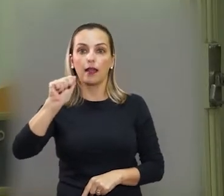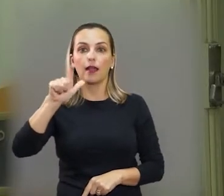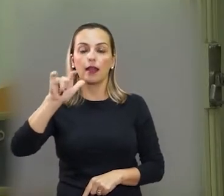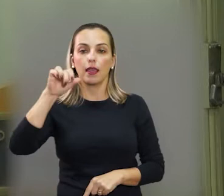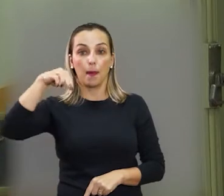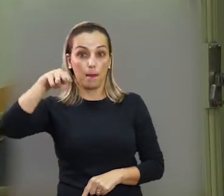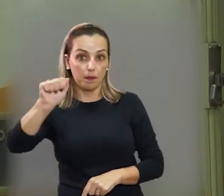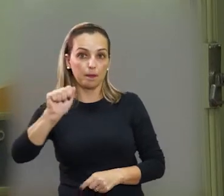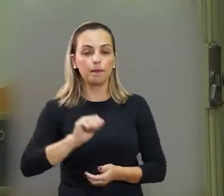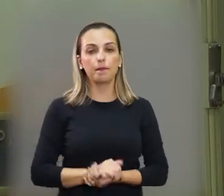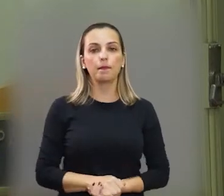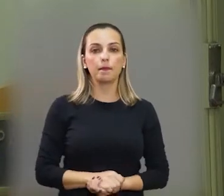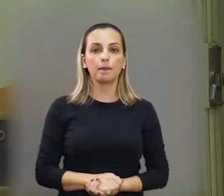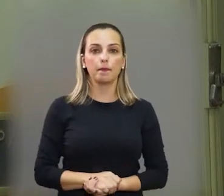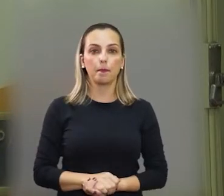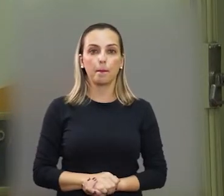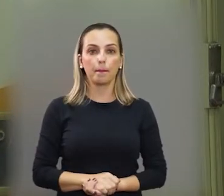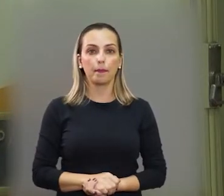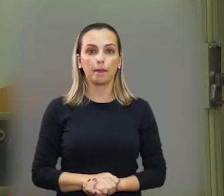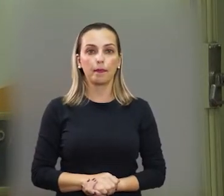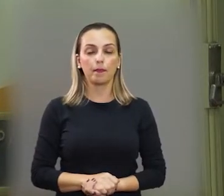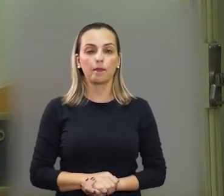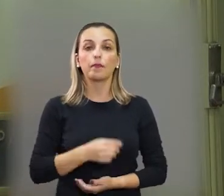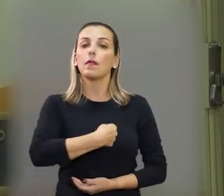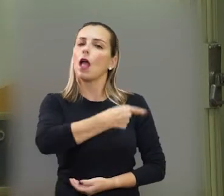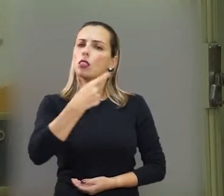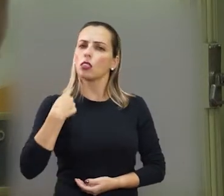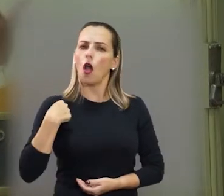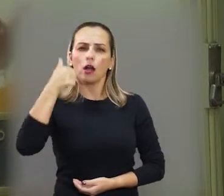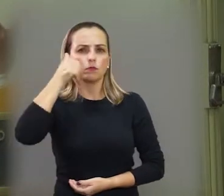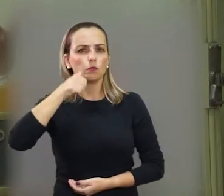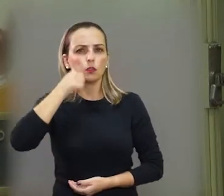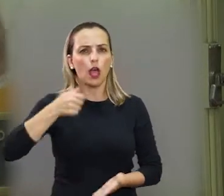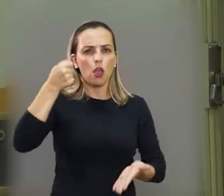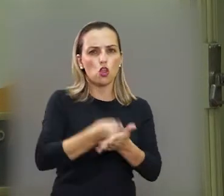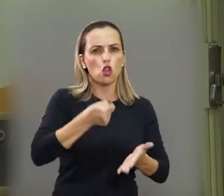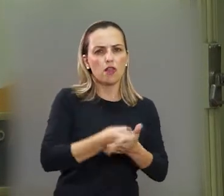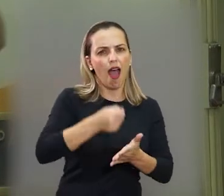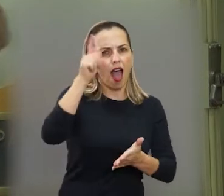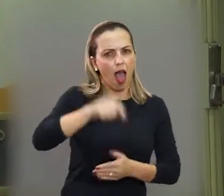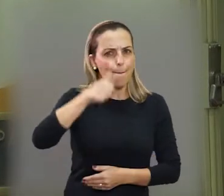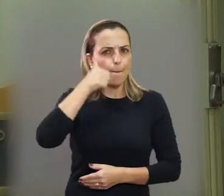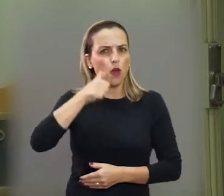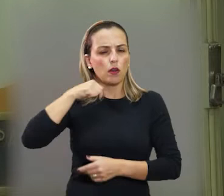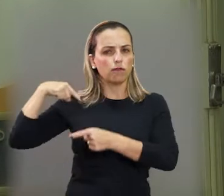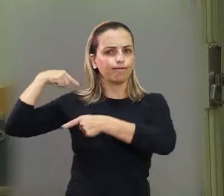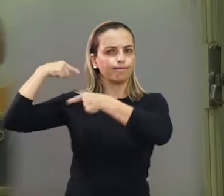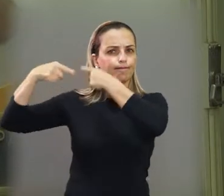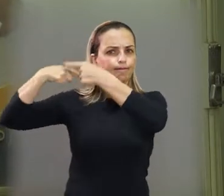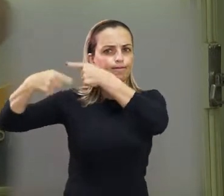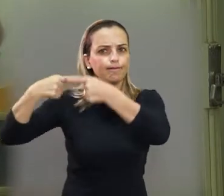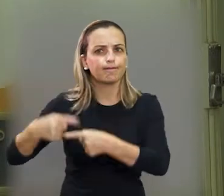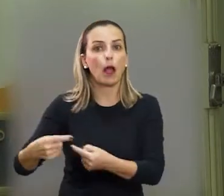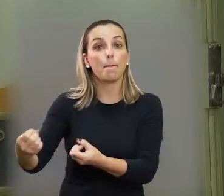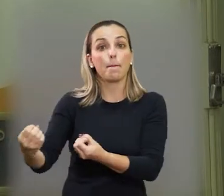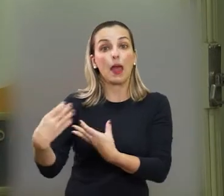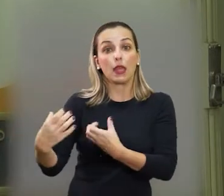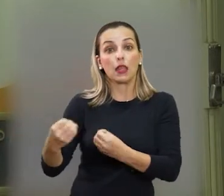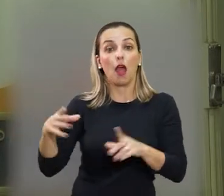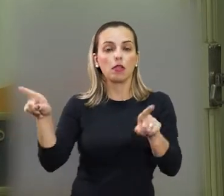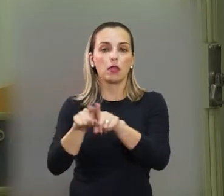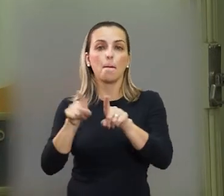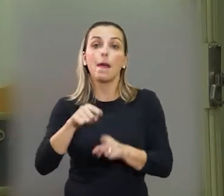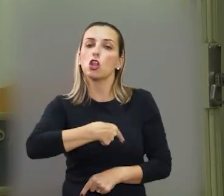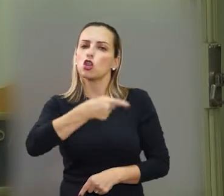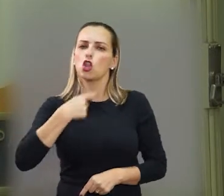lutamos, somos mulheres que lutamos e somos herdeiras de outras mulheres que vieram antes